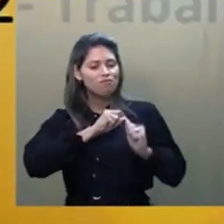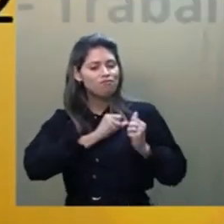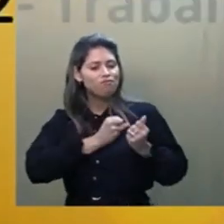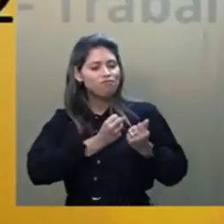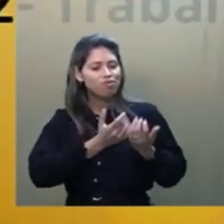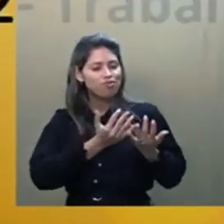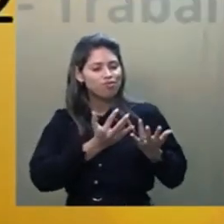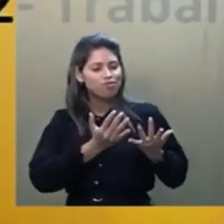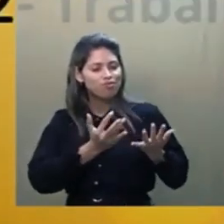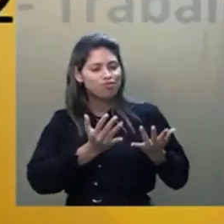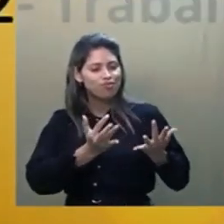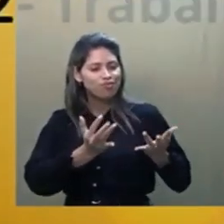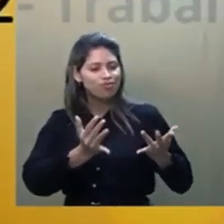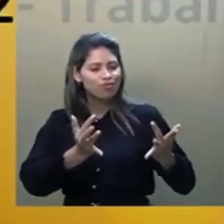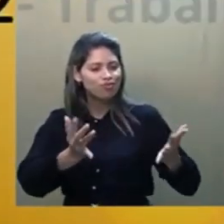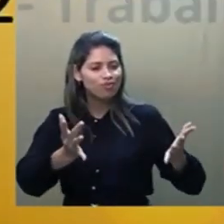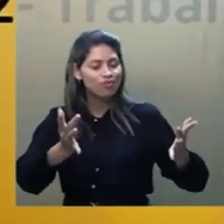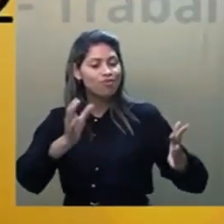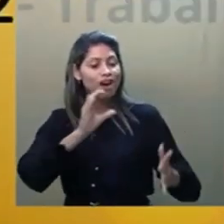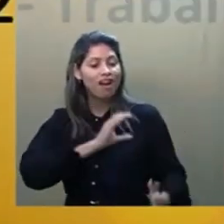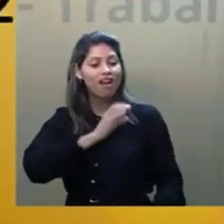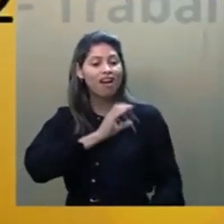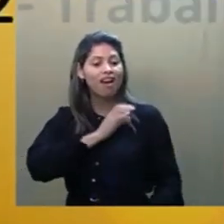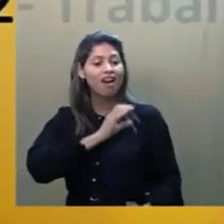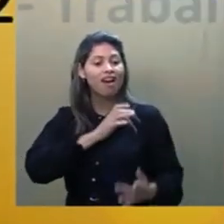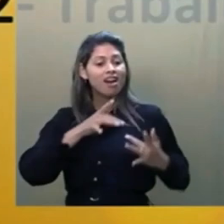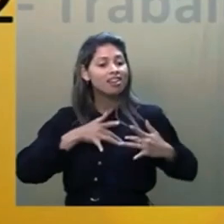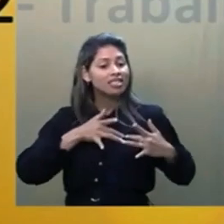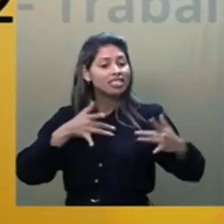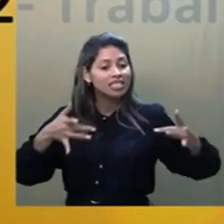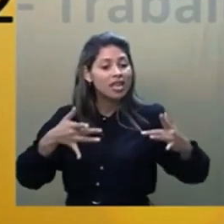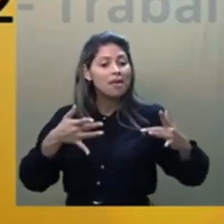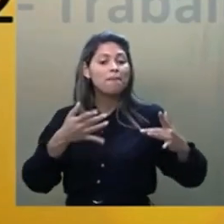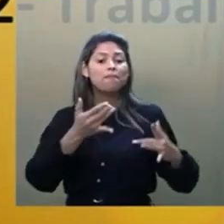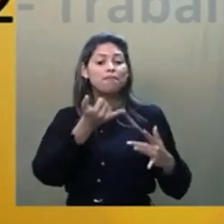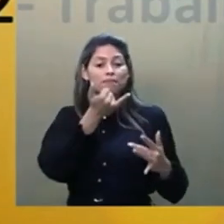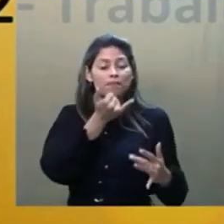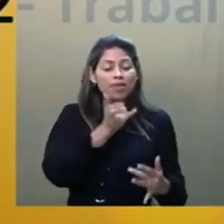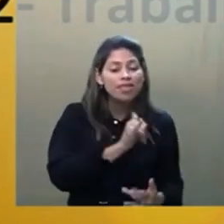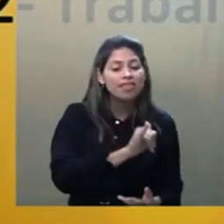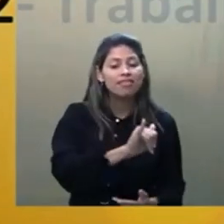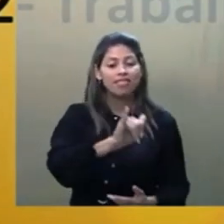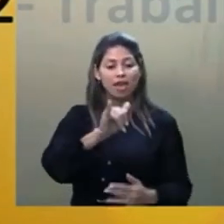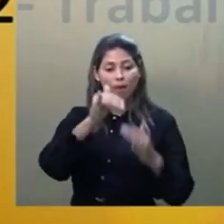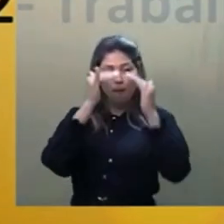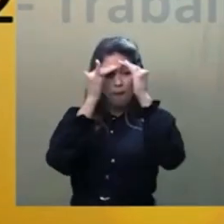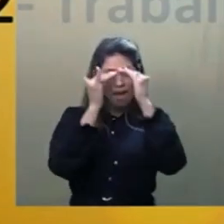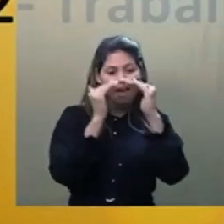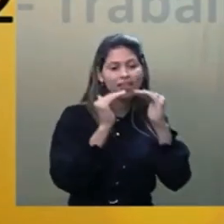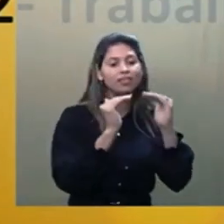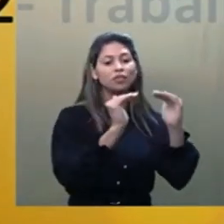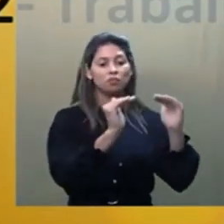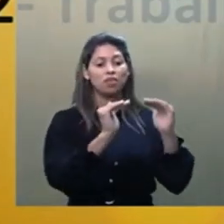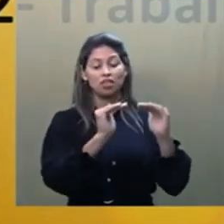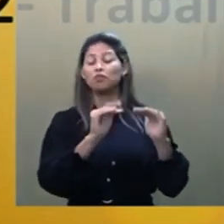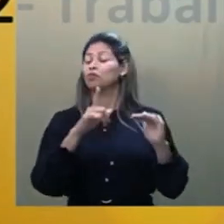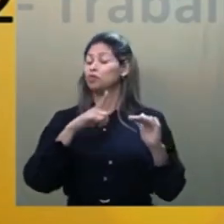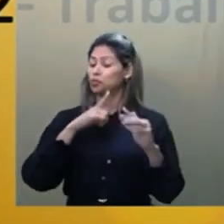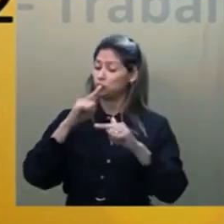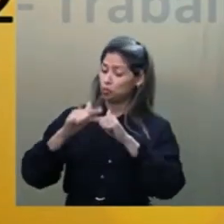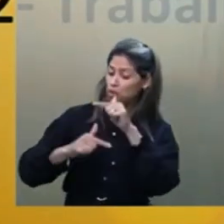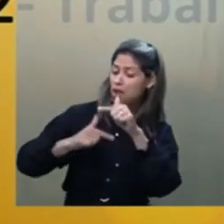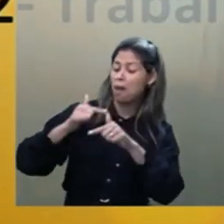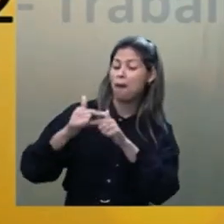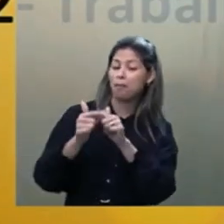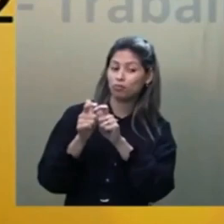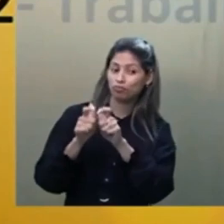de caridade, de perdão, de respeito, ou então o trabalho gigantesco, que eu não sei